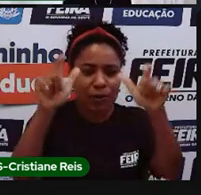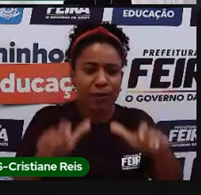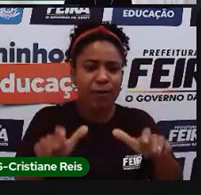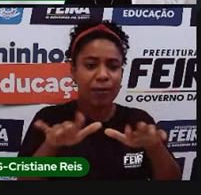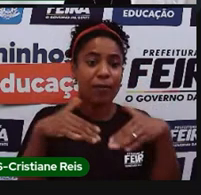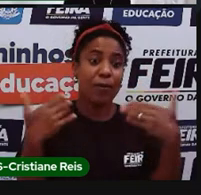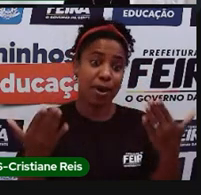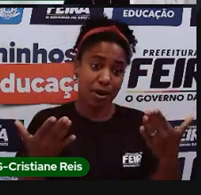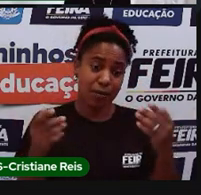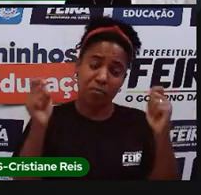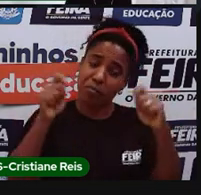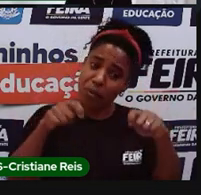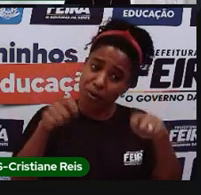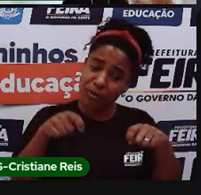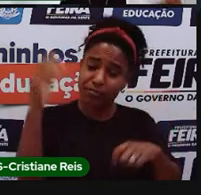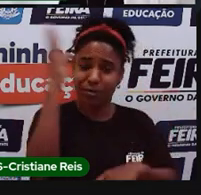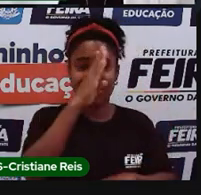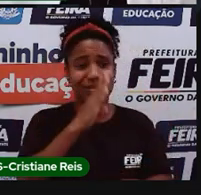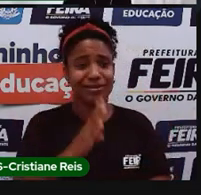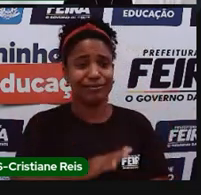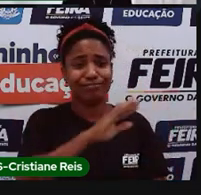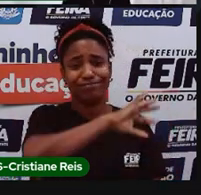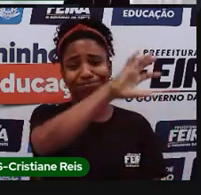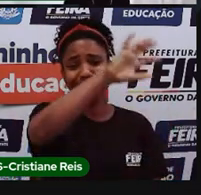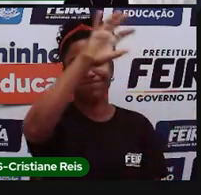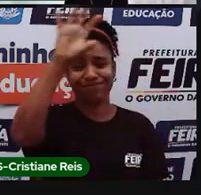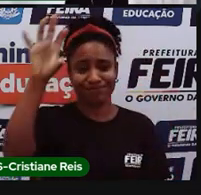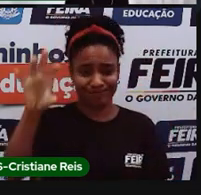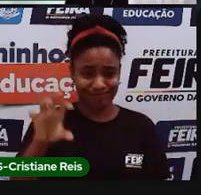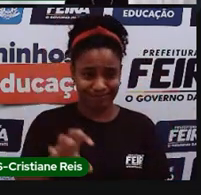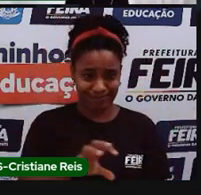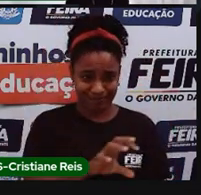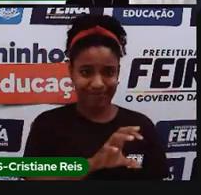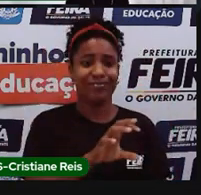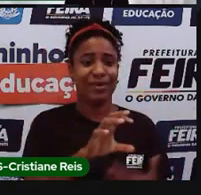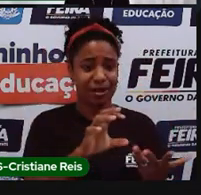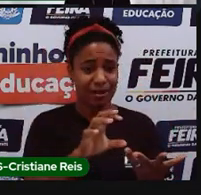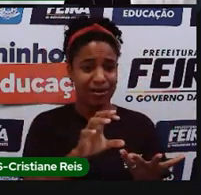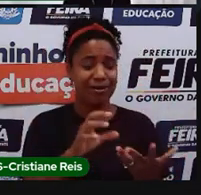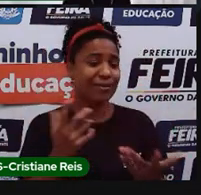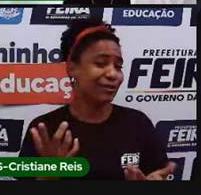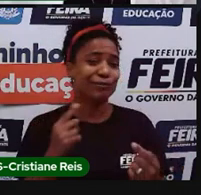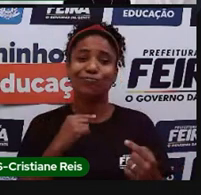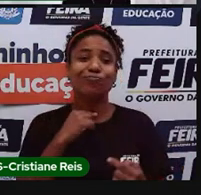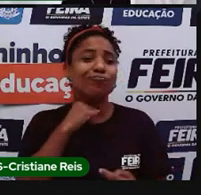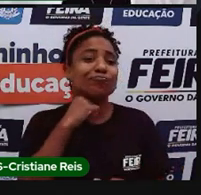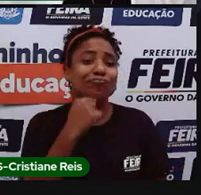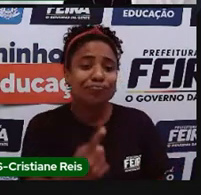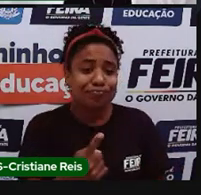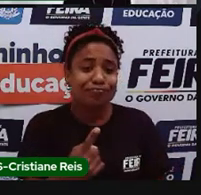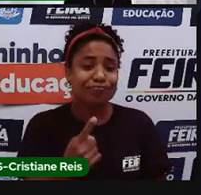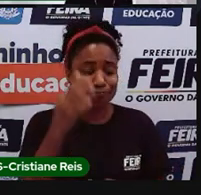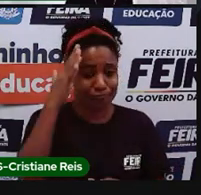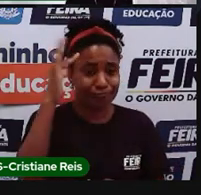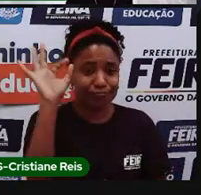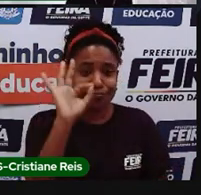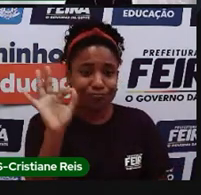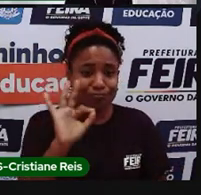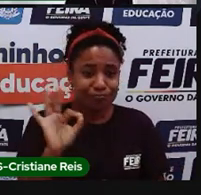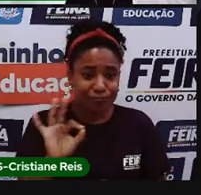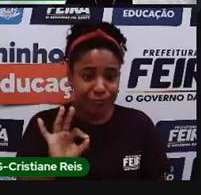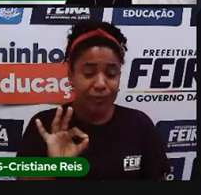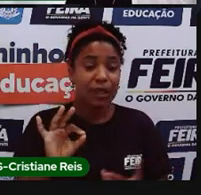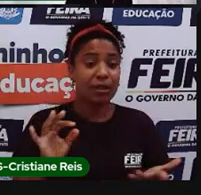querer um mapa regional do Brasil se eu pegar esse também não vai atingir o meu objetivo. Então, existem alguns